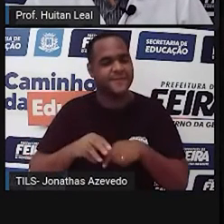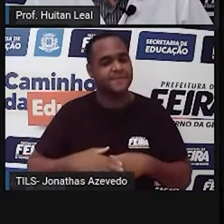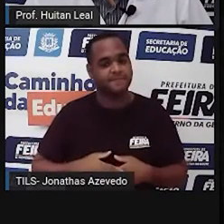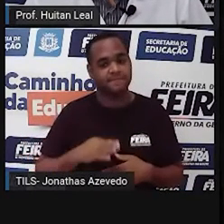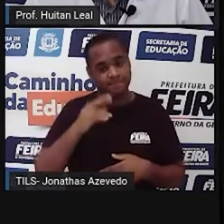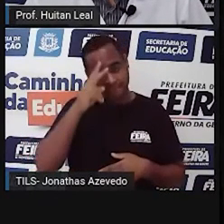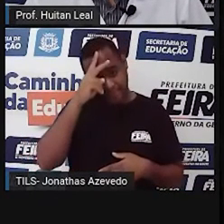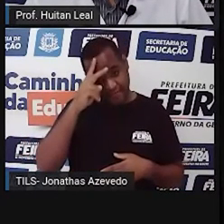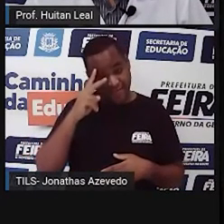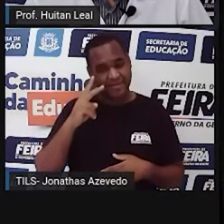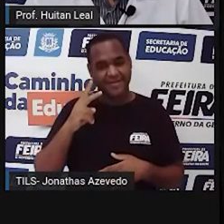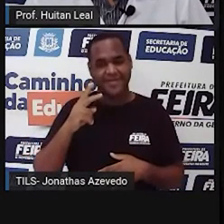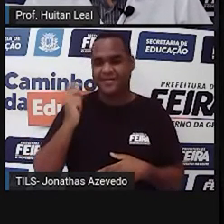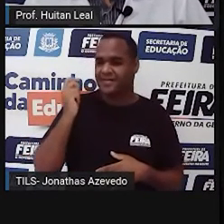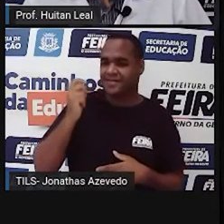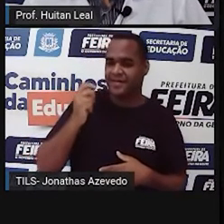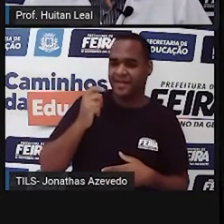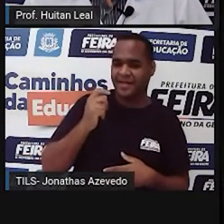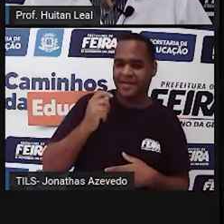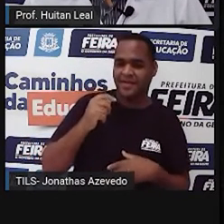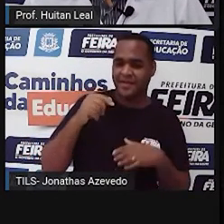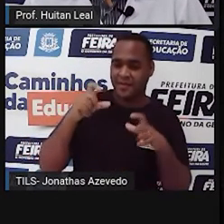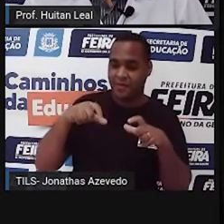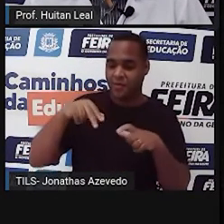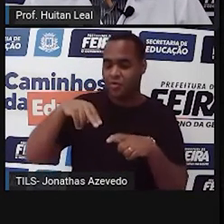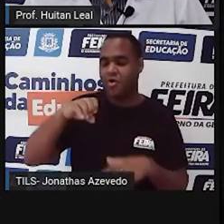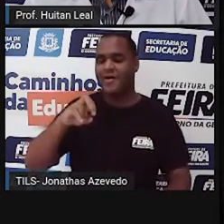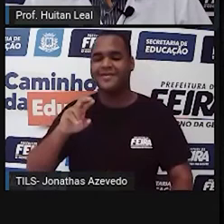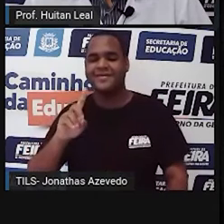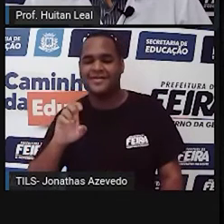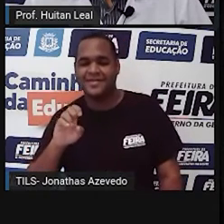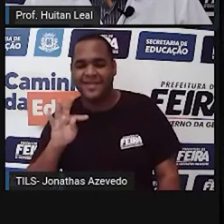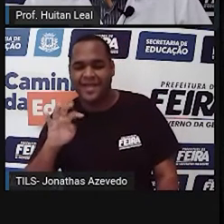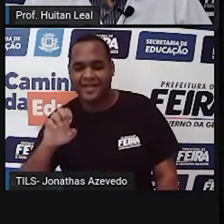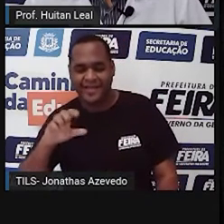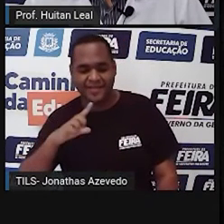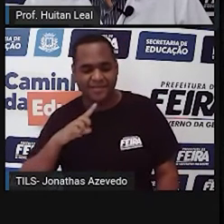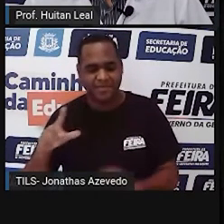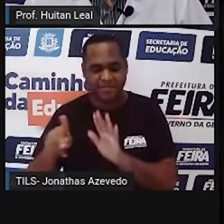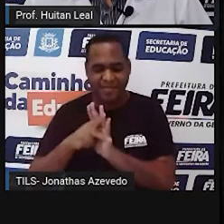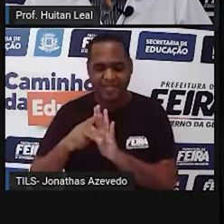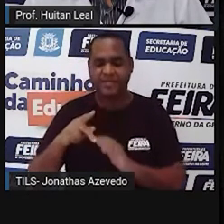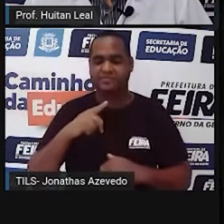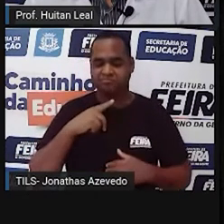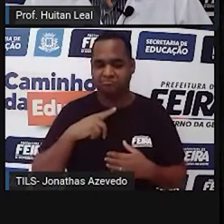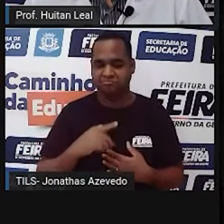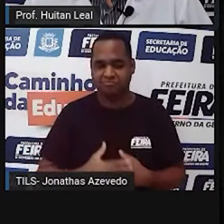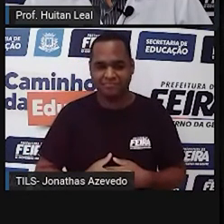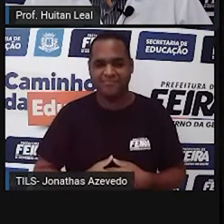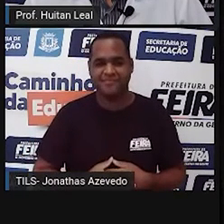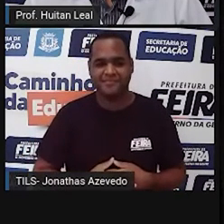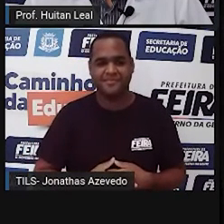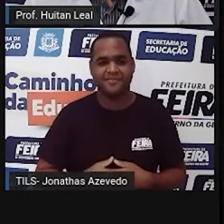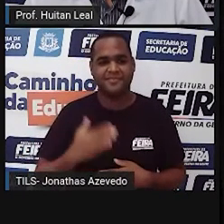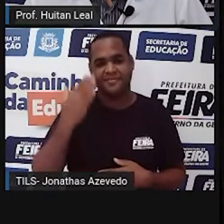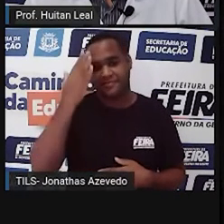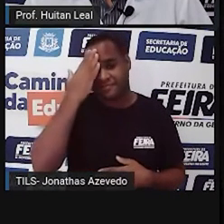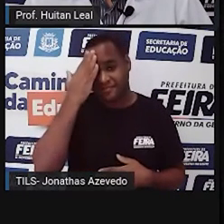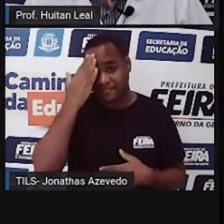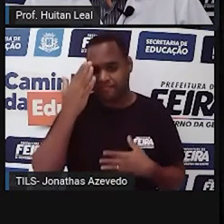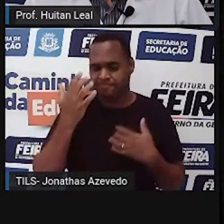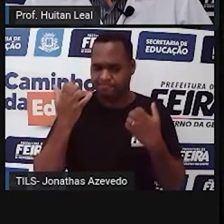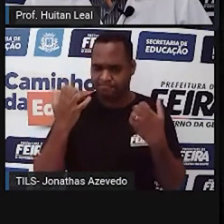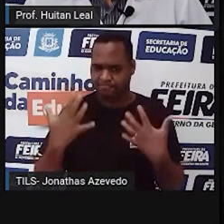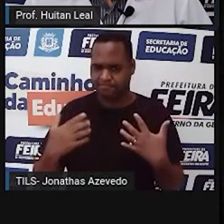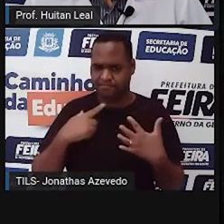Turma do Chachado, olha aí, que retrata a realidade nordestina. Saibam, sabiam que a